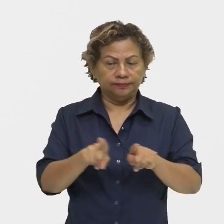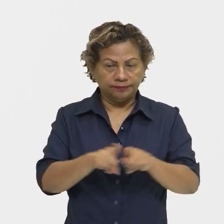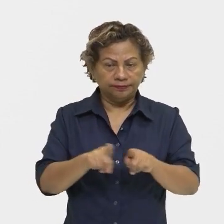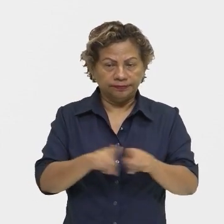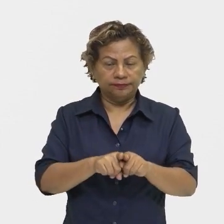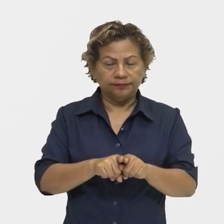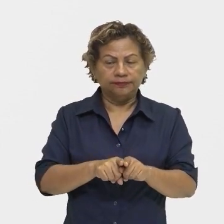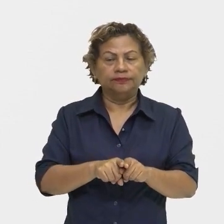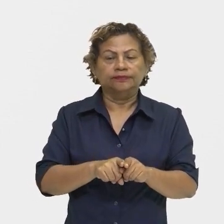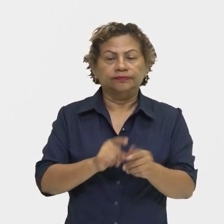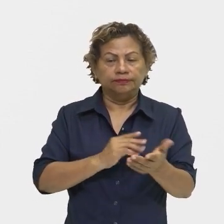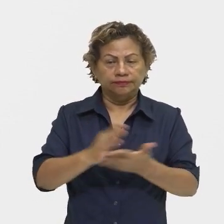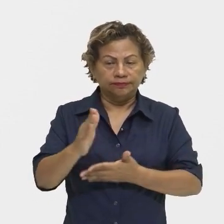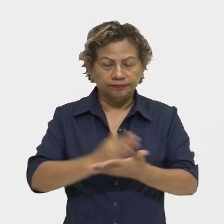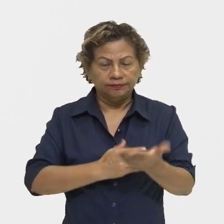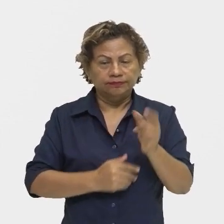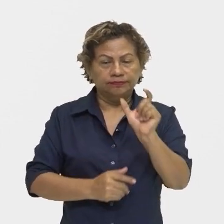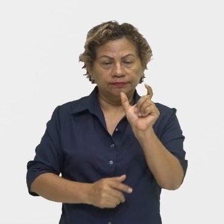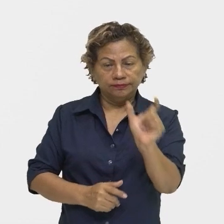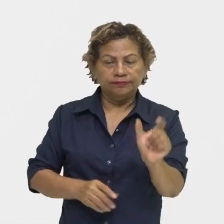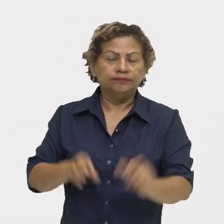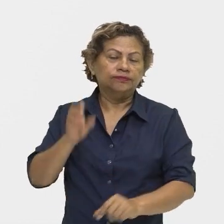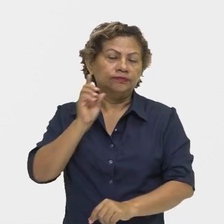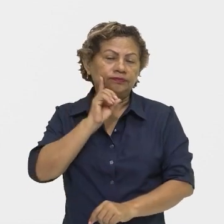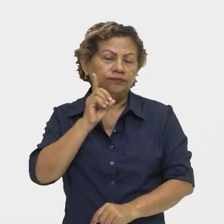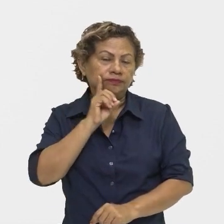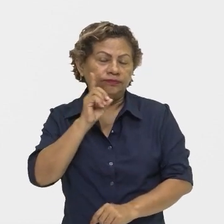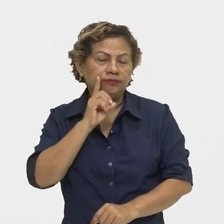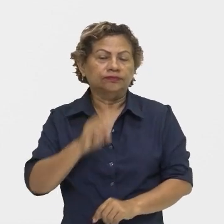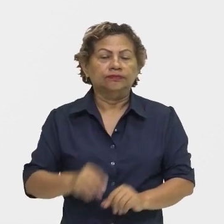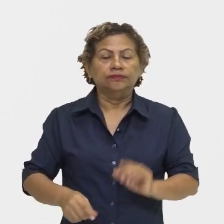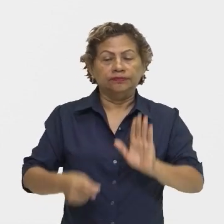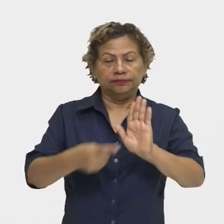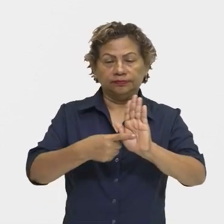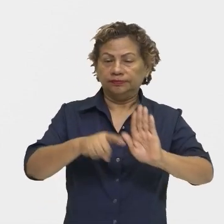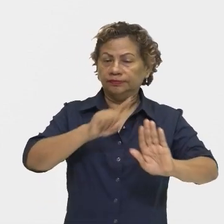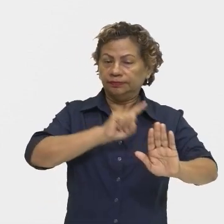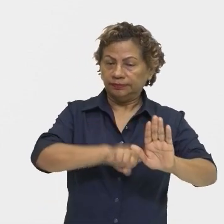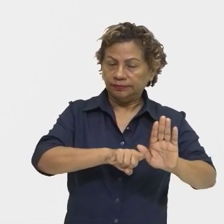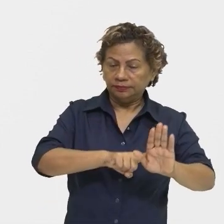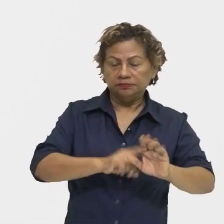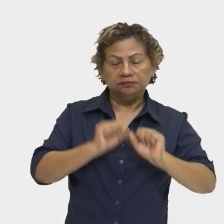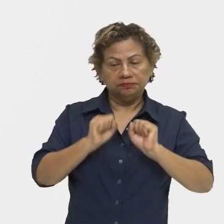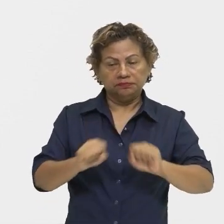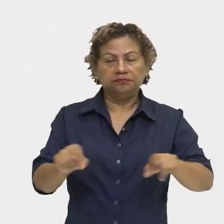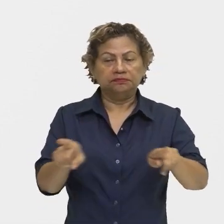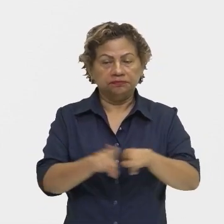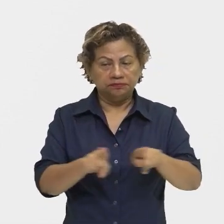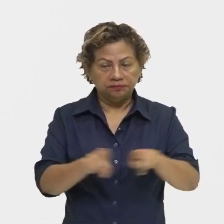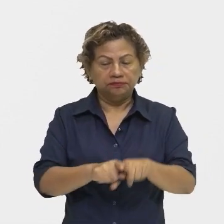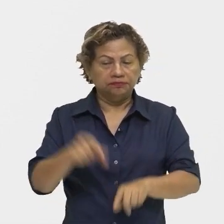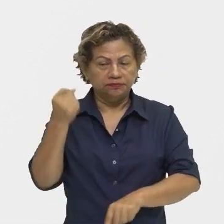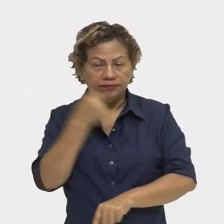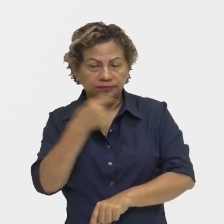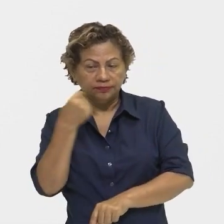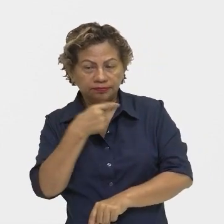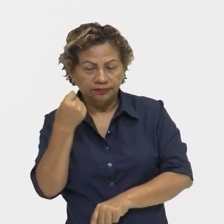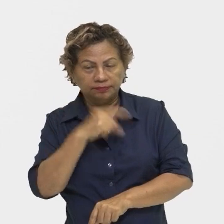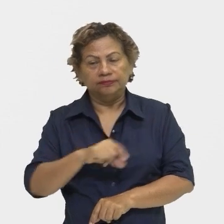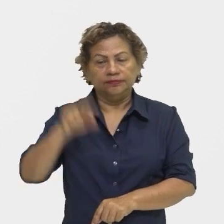algumas expressões cotidianas, né? Em que há o uso frequente das metáforas, que podem estar presentes nos provérbios, nas